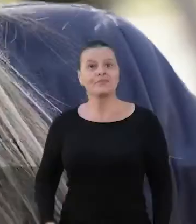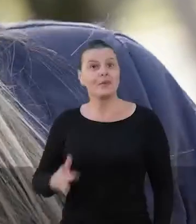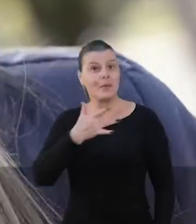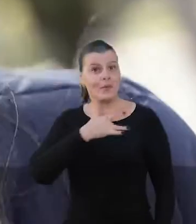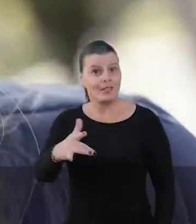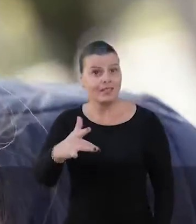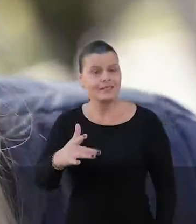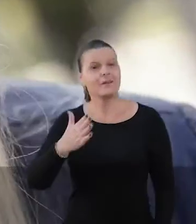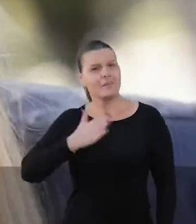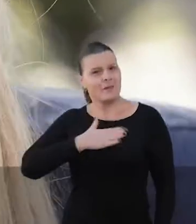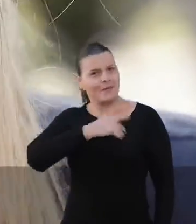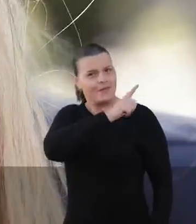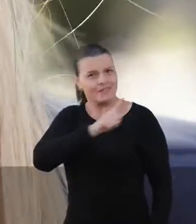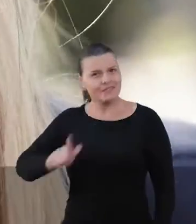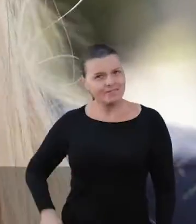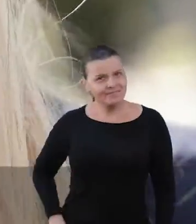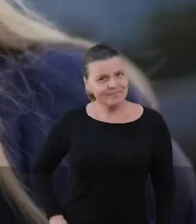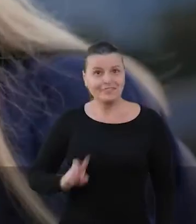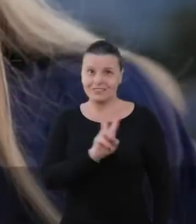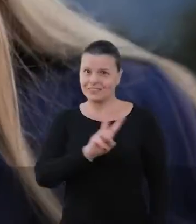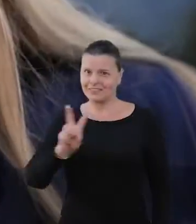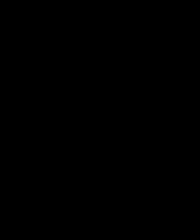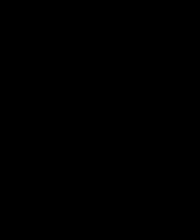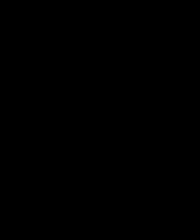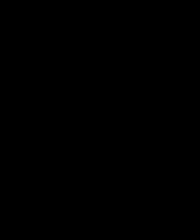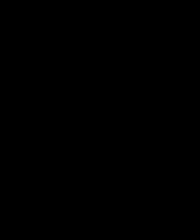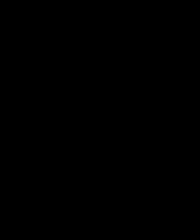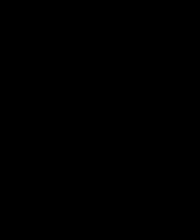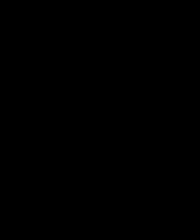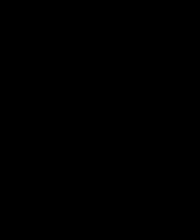Onyx é o meu governador 22.